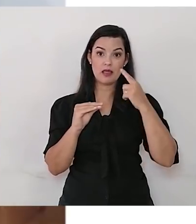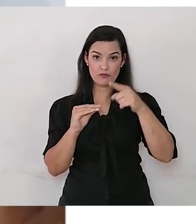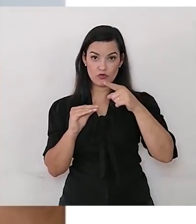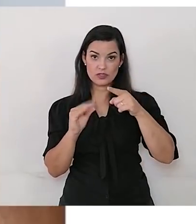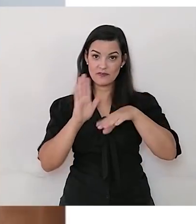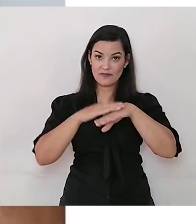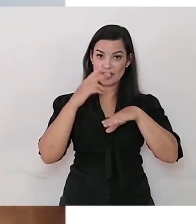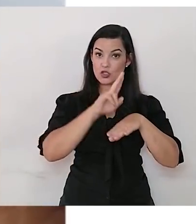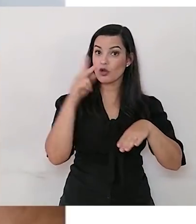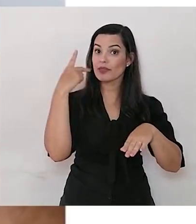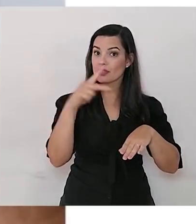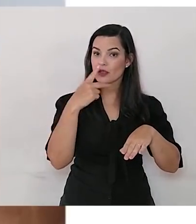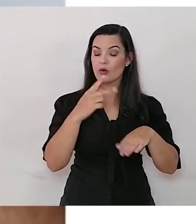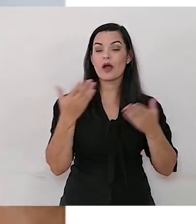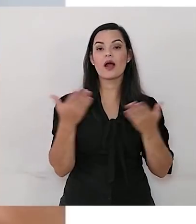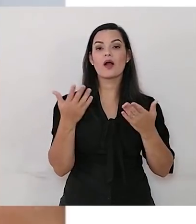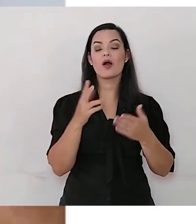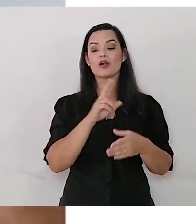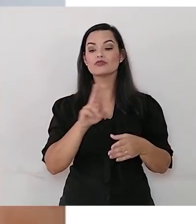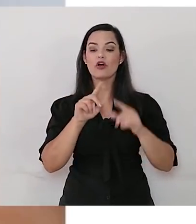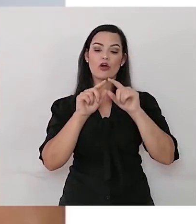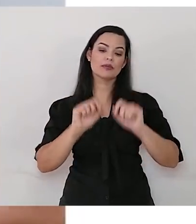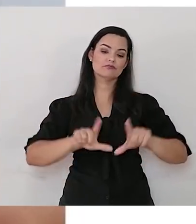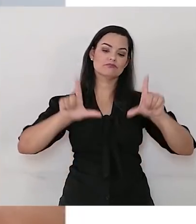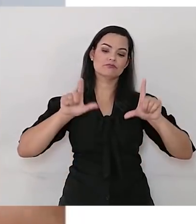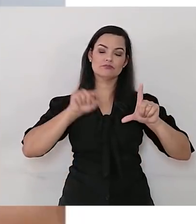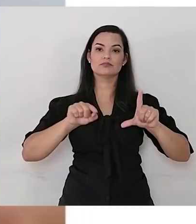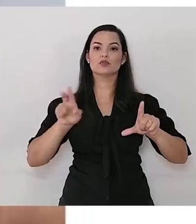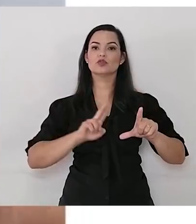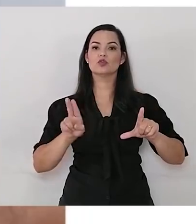nome na sua obra. E agora, nome da obra, que é a joaninha.